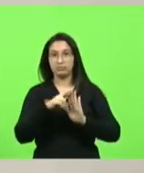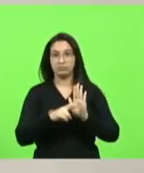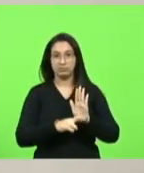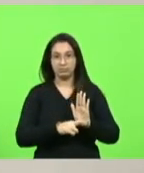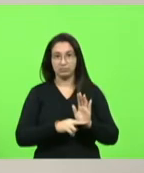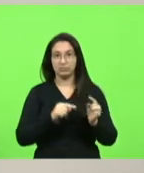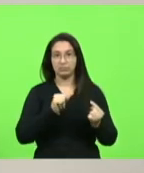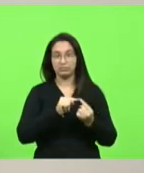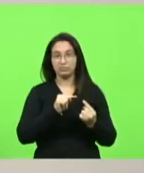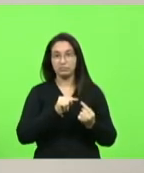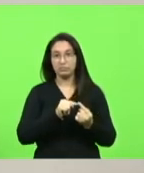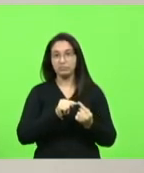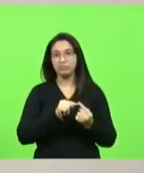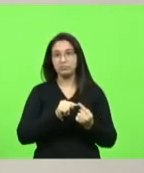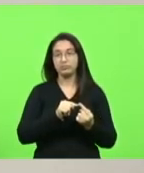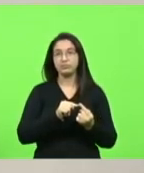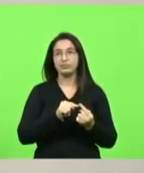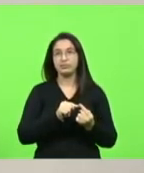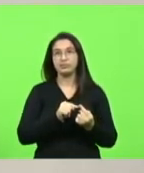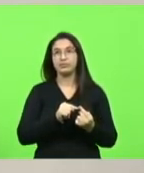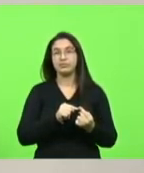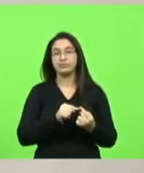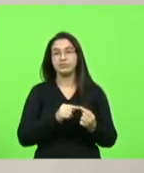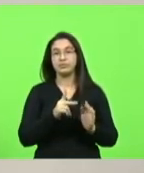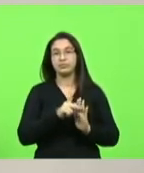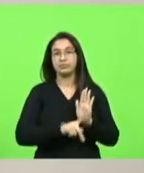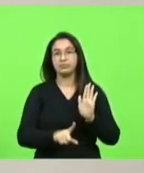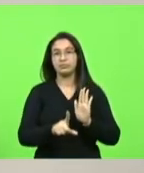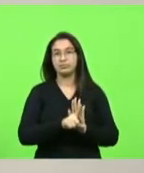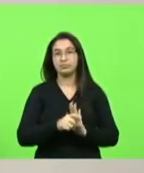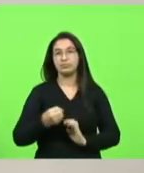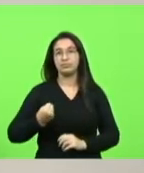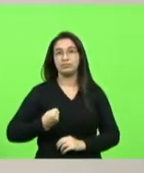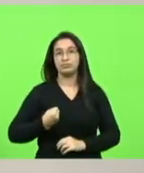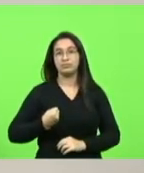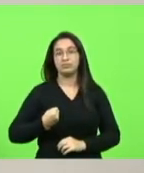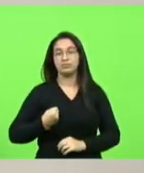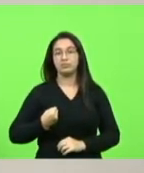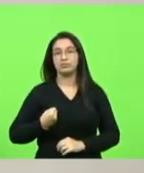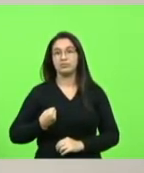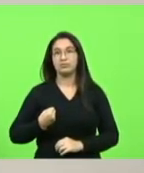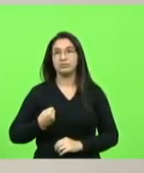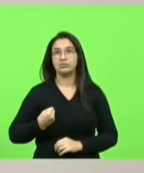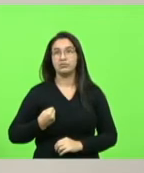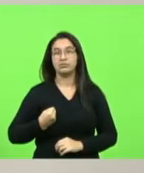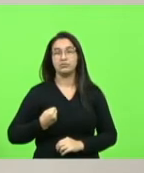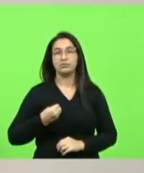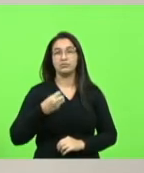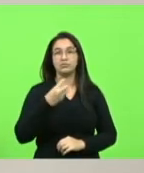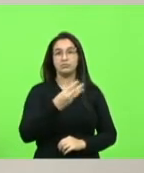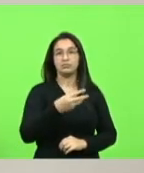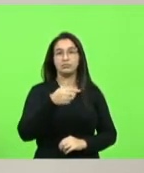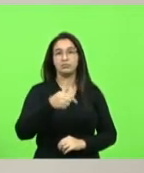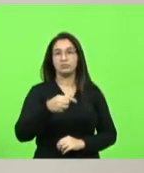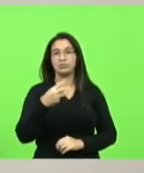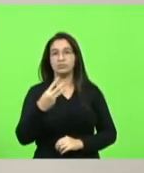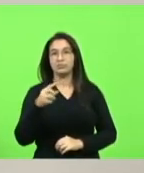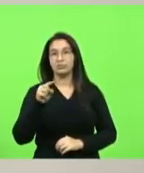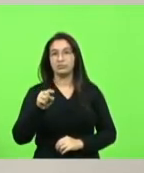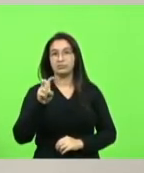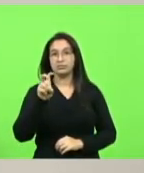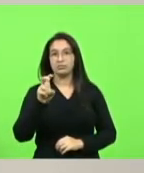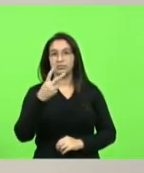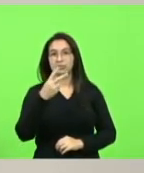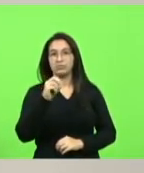regimento interno projeto de lei número pl 373.5 2020